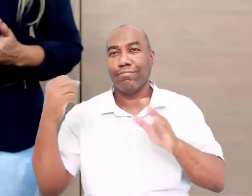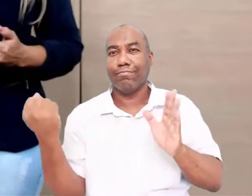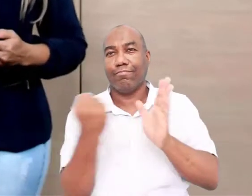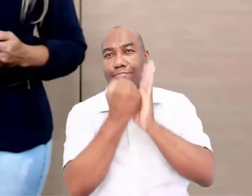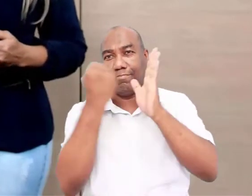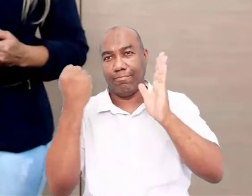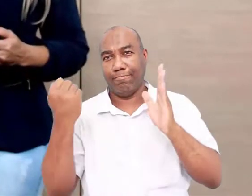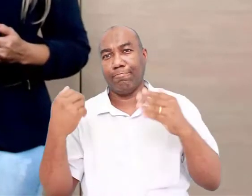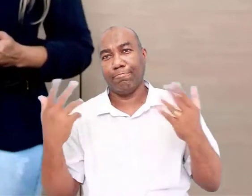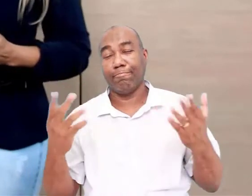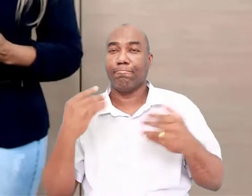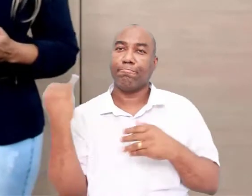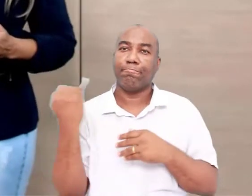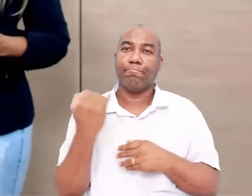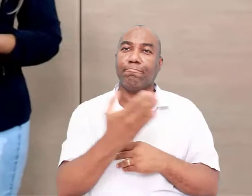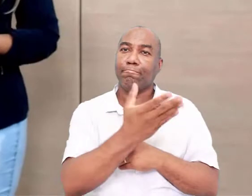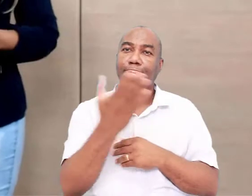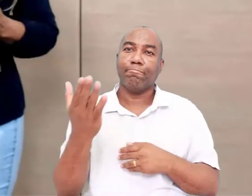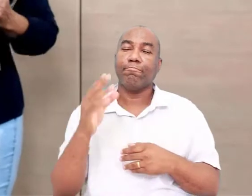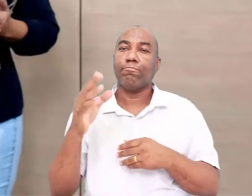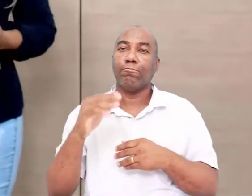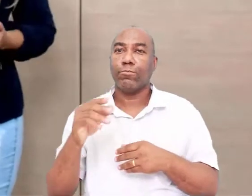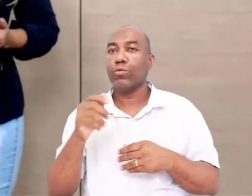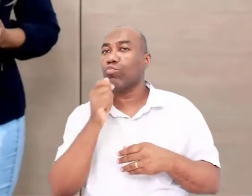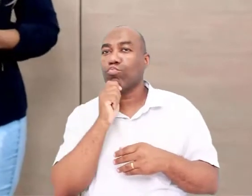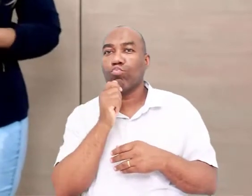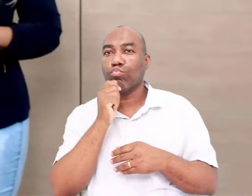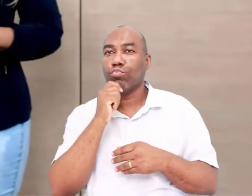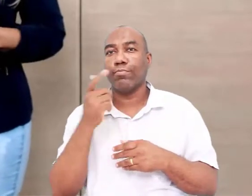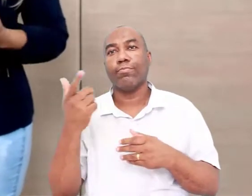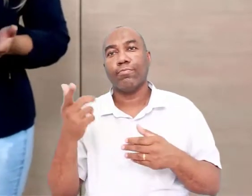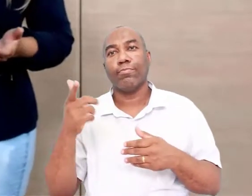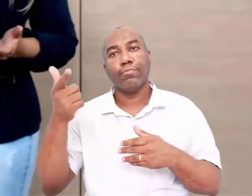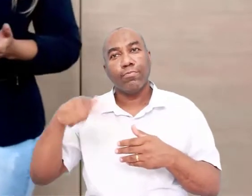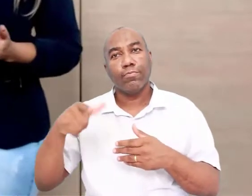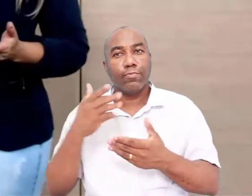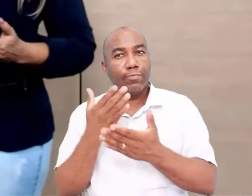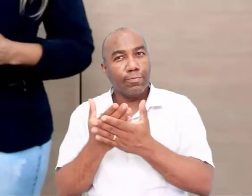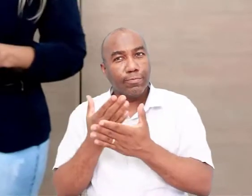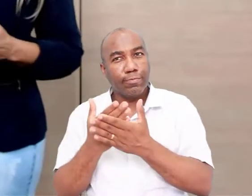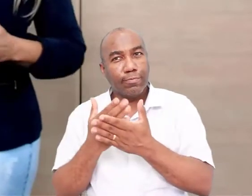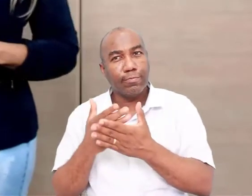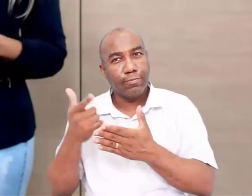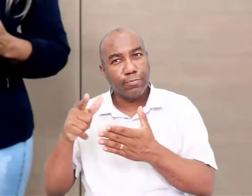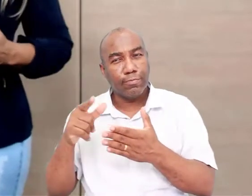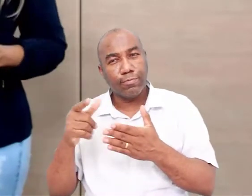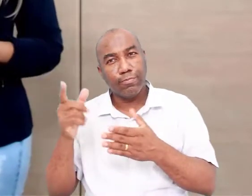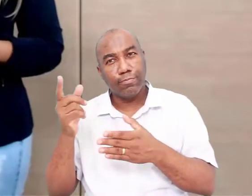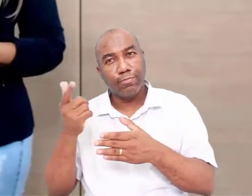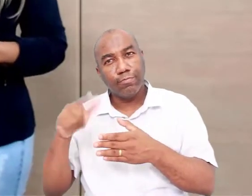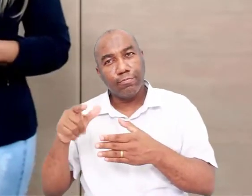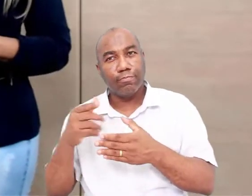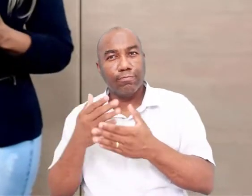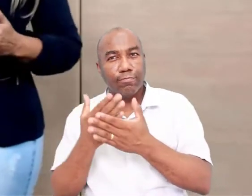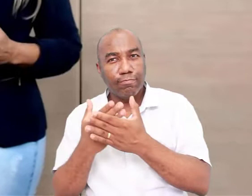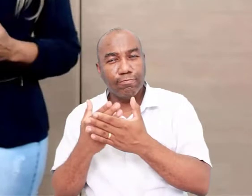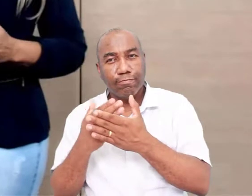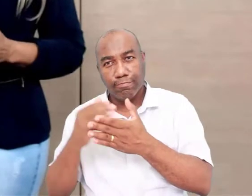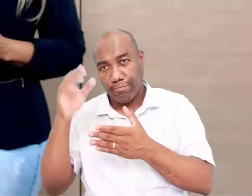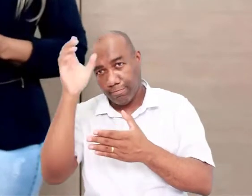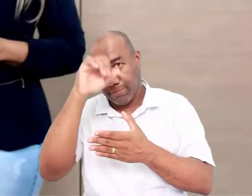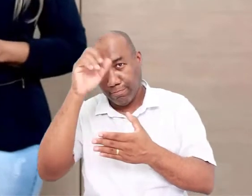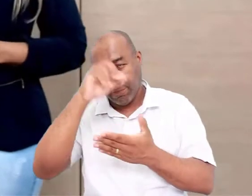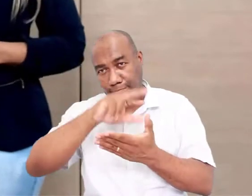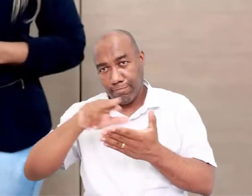vocês, quem não tenha visto essa aula depois, se perdeu, tentar rever no momento que eles